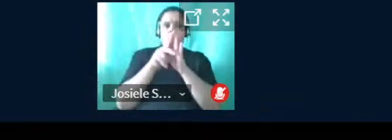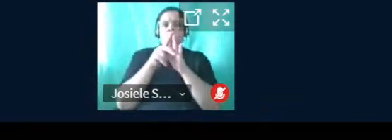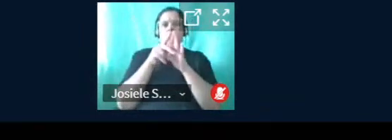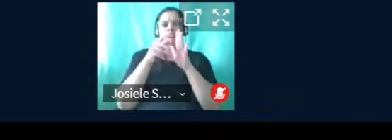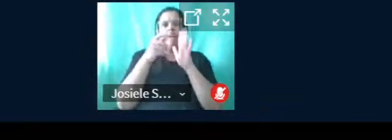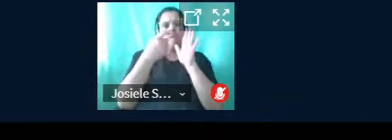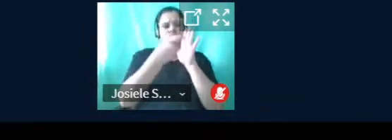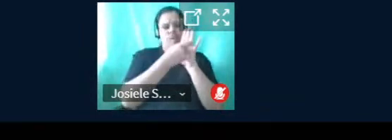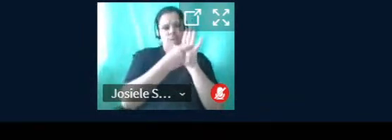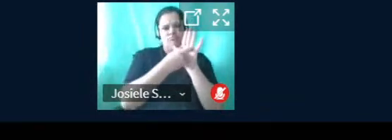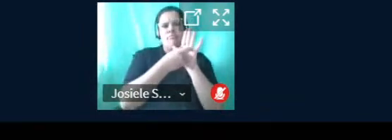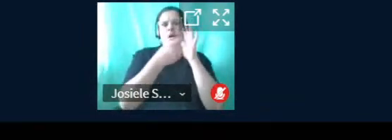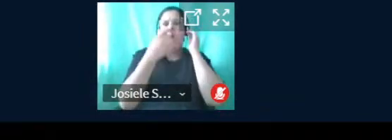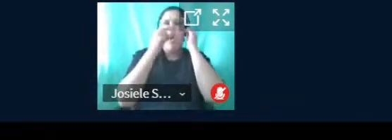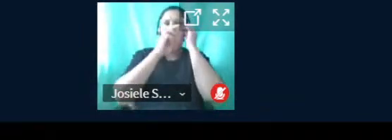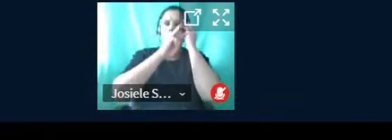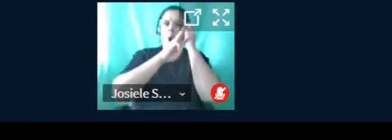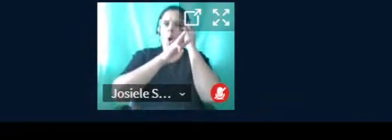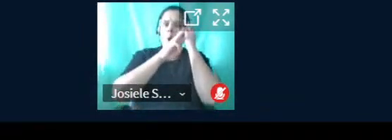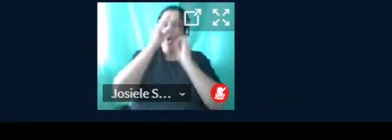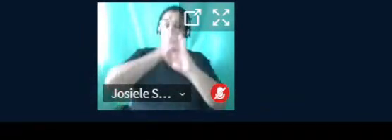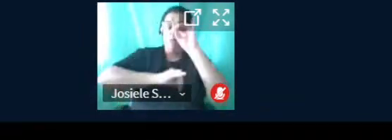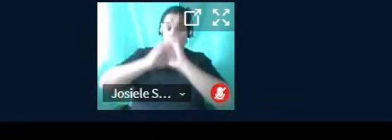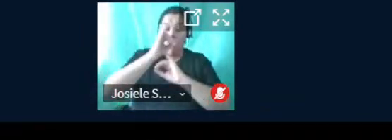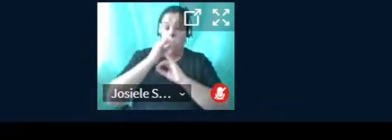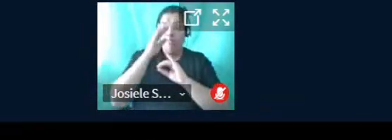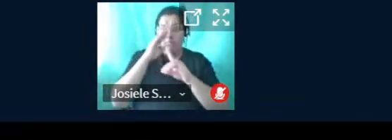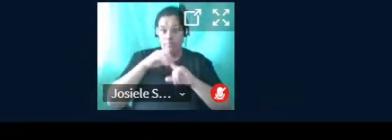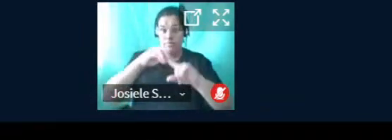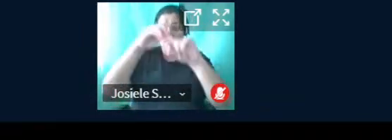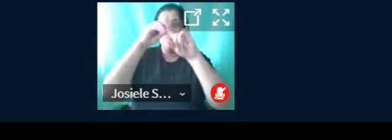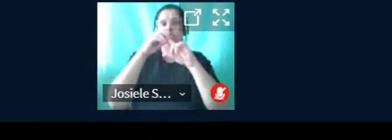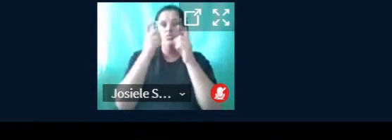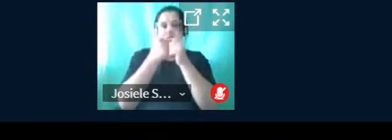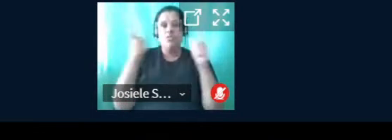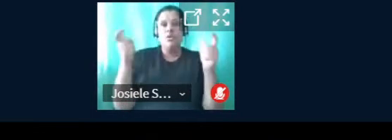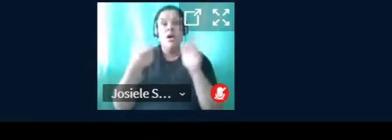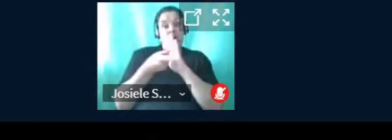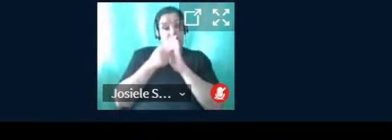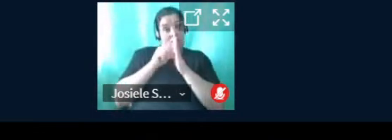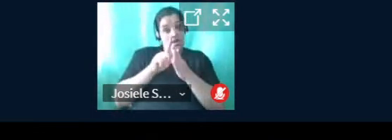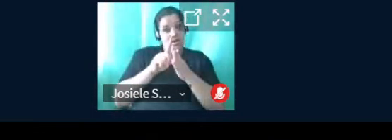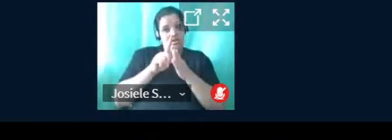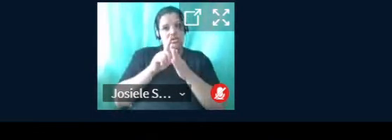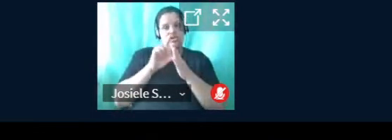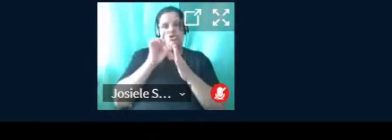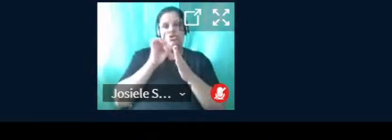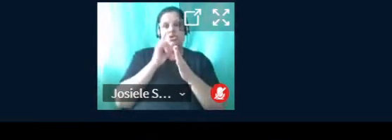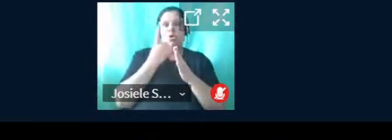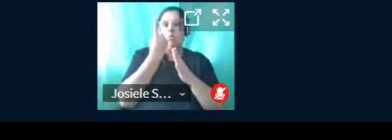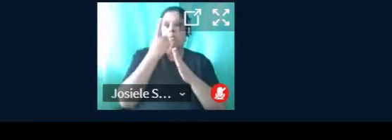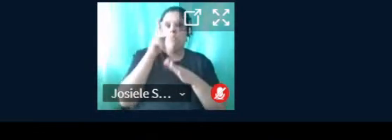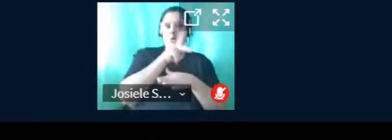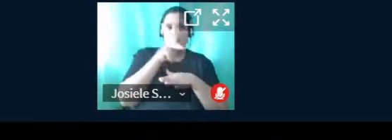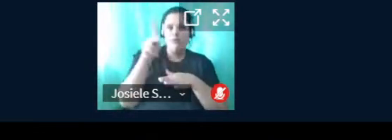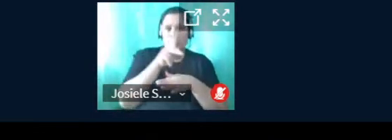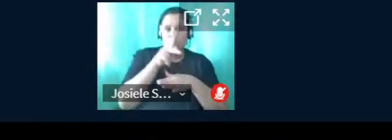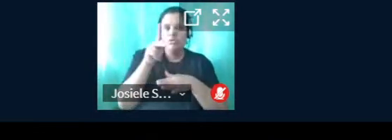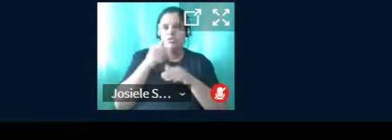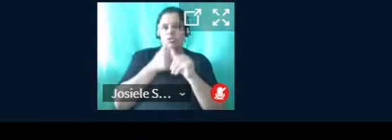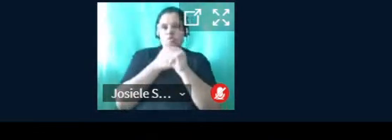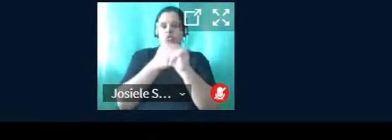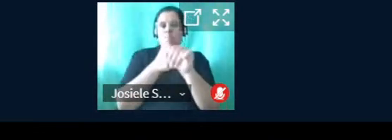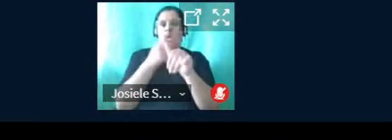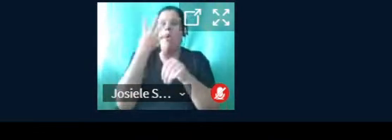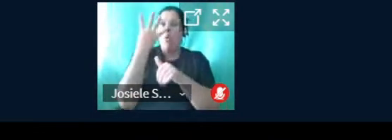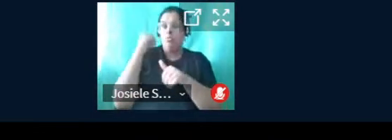O principal resultado a ser destacado é o crescimento do grupo. No início, contávamos com um professor orientador e quatro bolsistas.